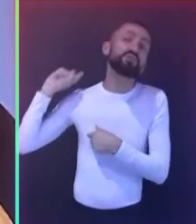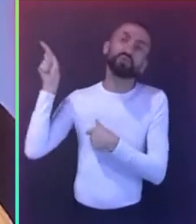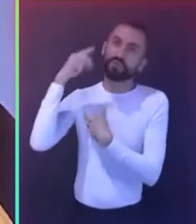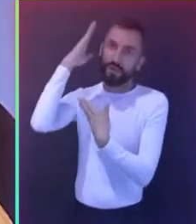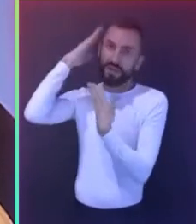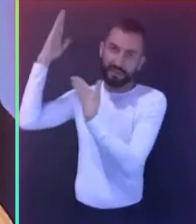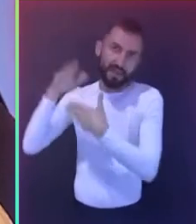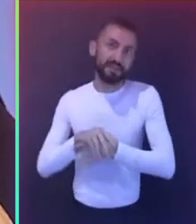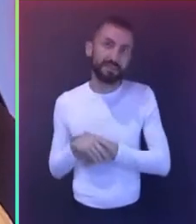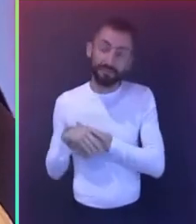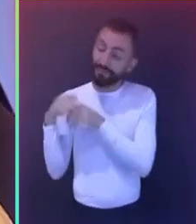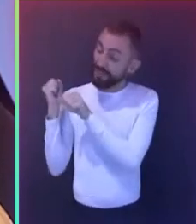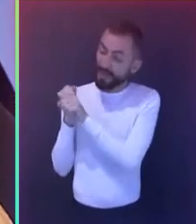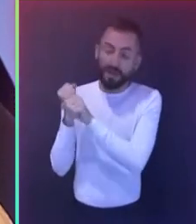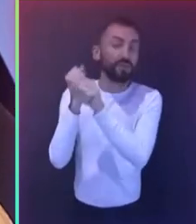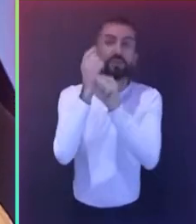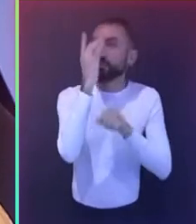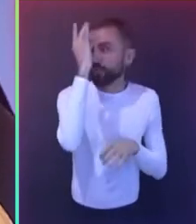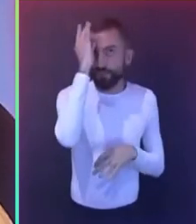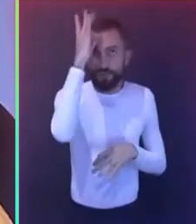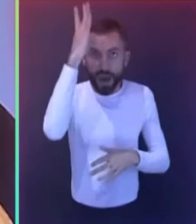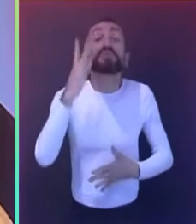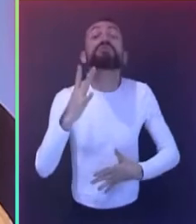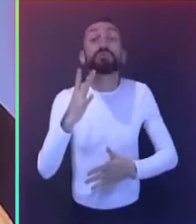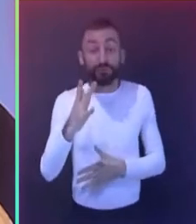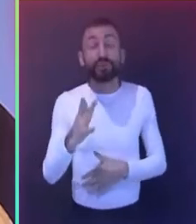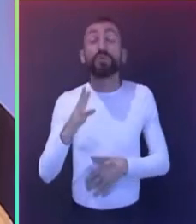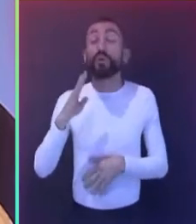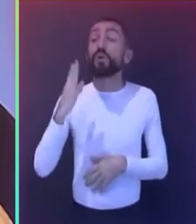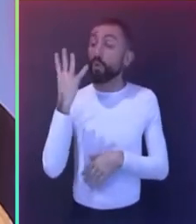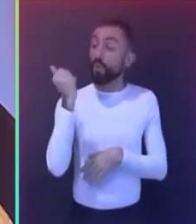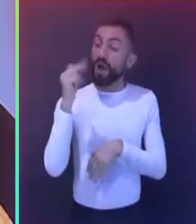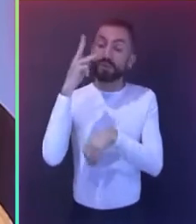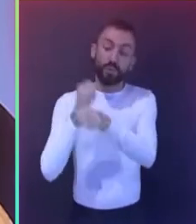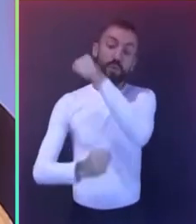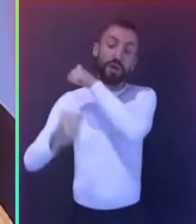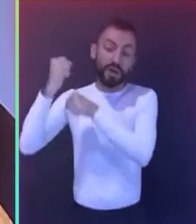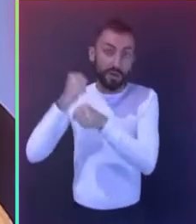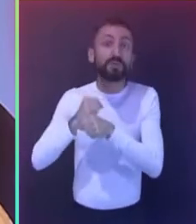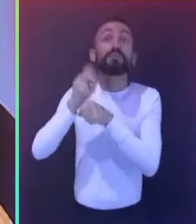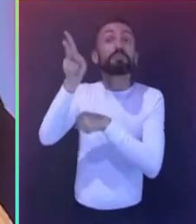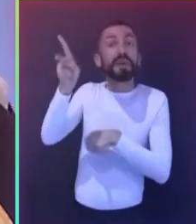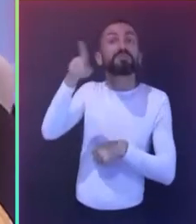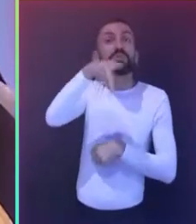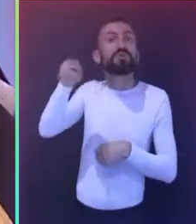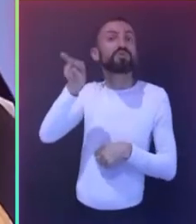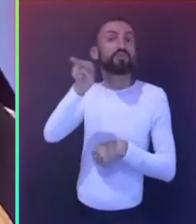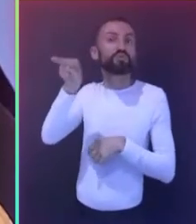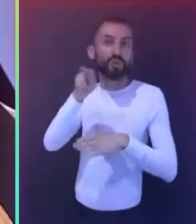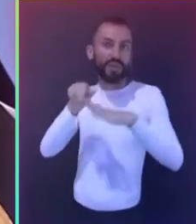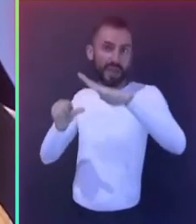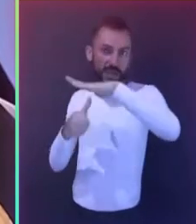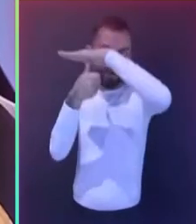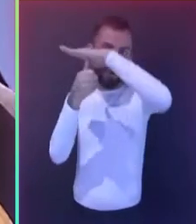fáceis. Há quatro anos, quando na solenidade do professor Sandro e do professor Sérgio,